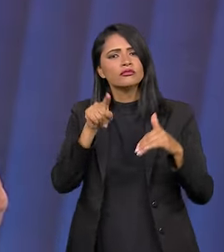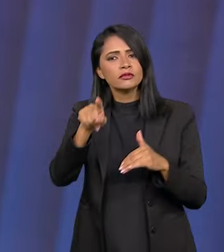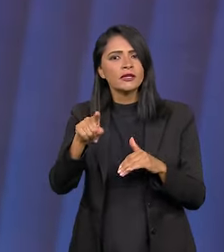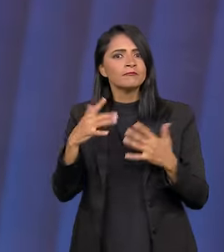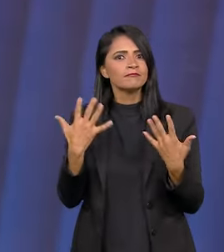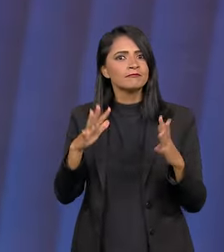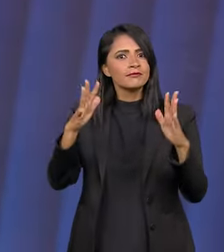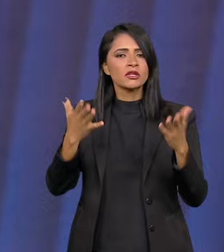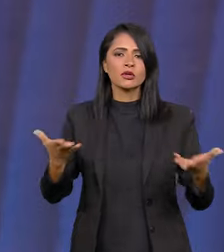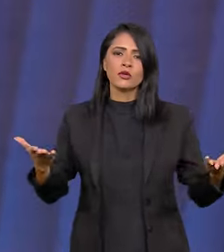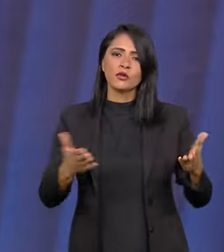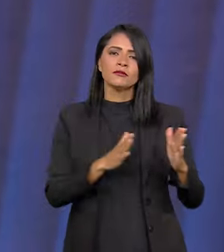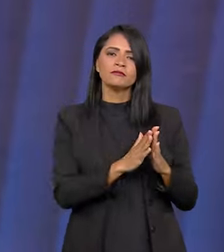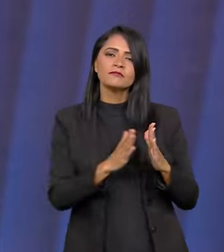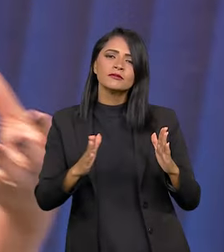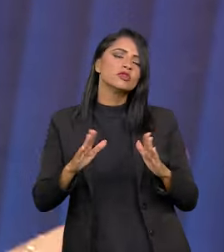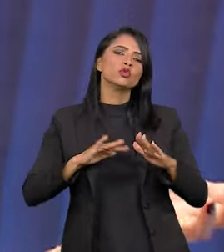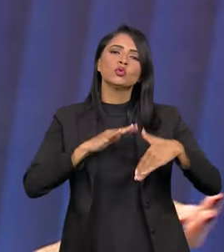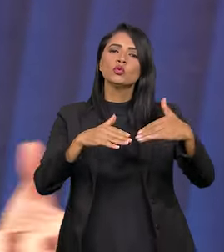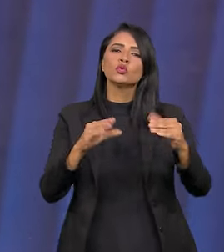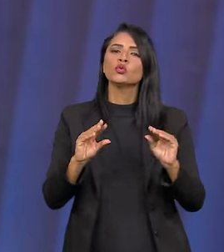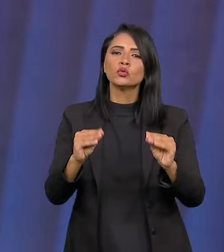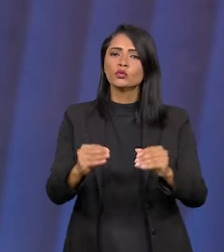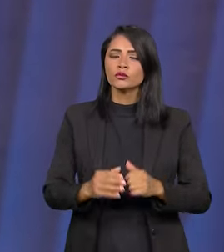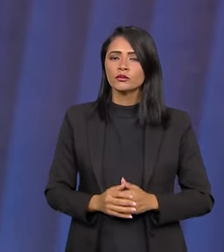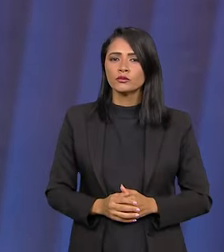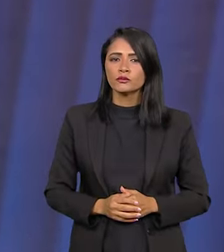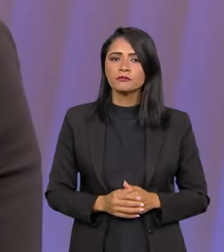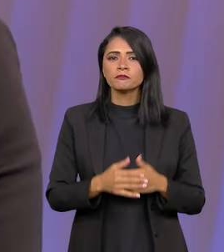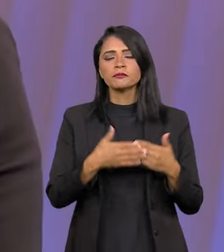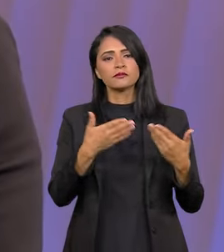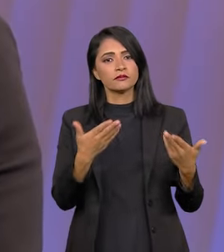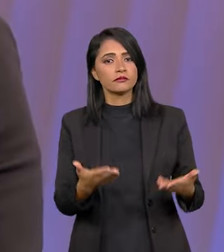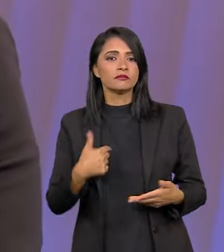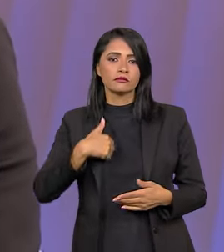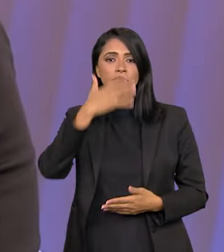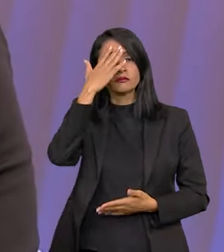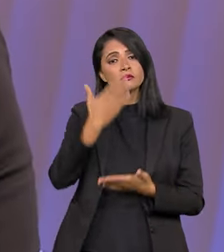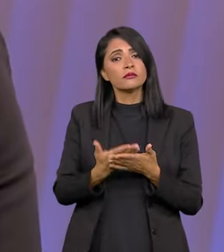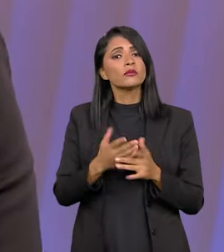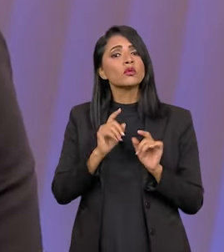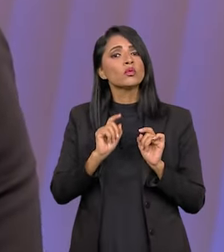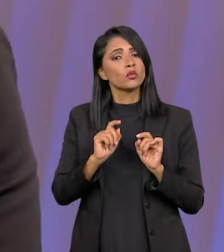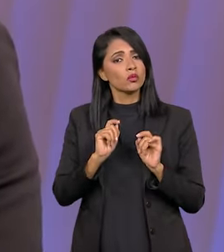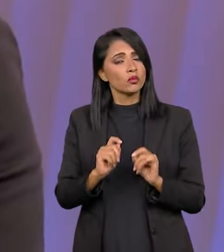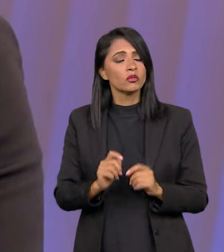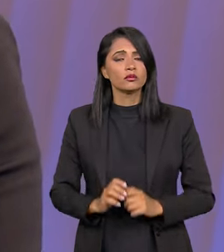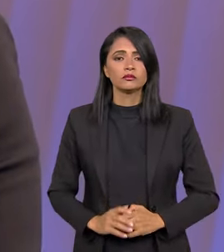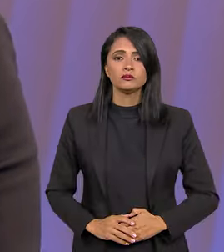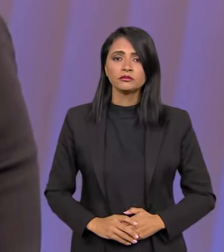pode comemorar hoje, tem a comemorar desse processo todo? Bem, Carol, eu acho que